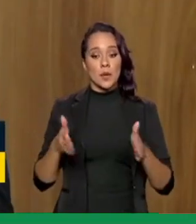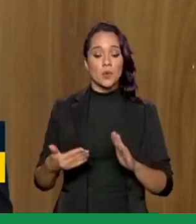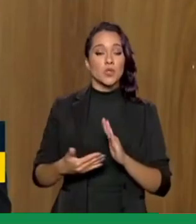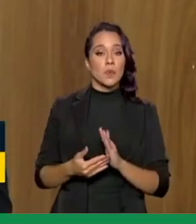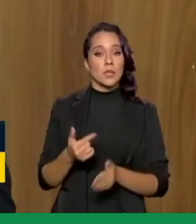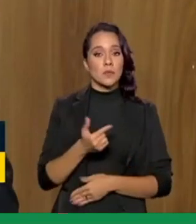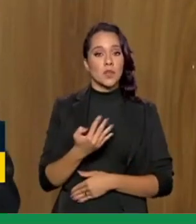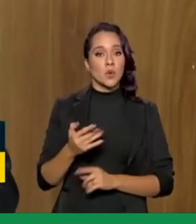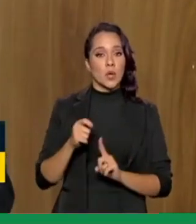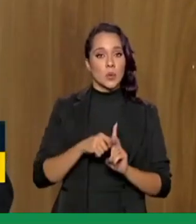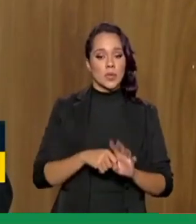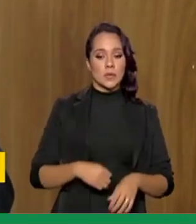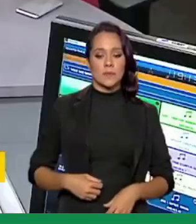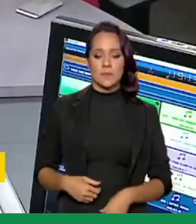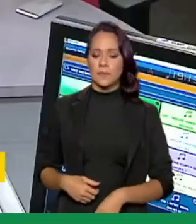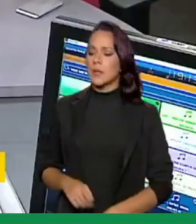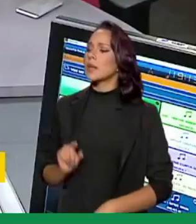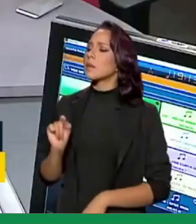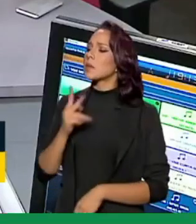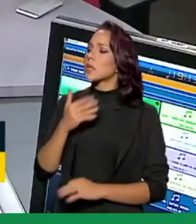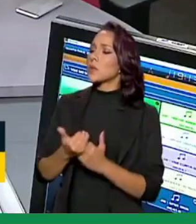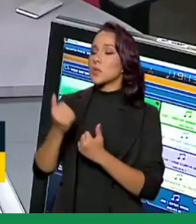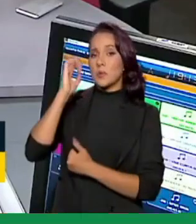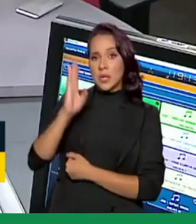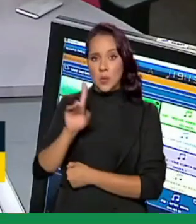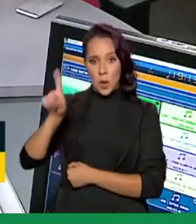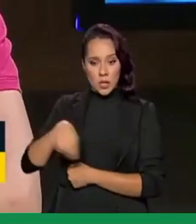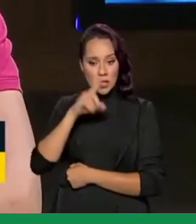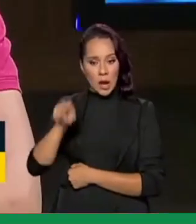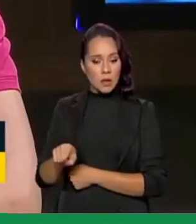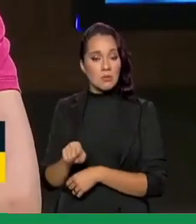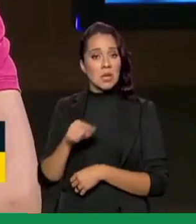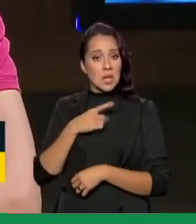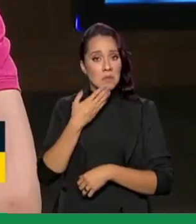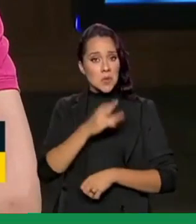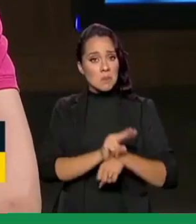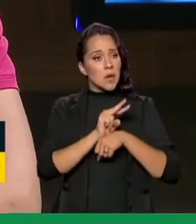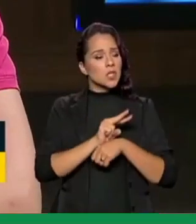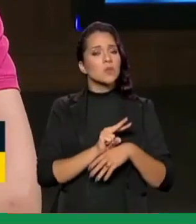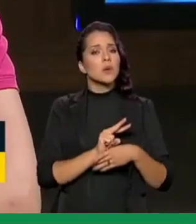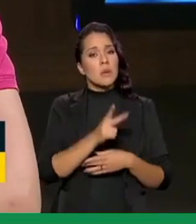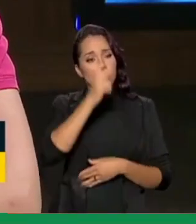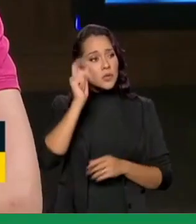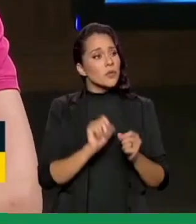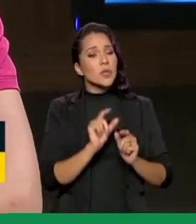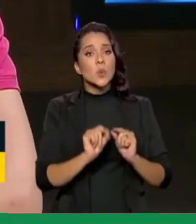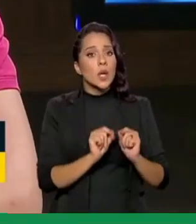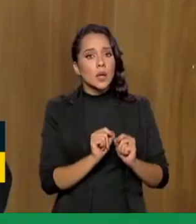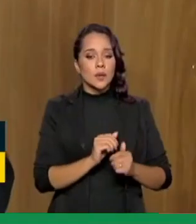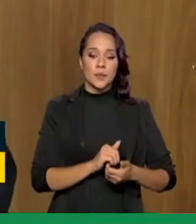24 meses. Agora, ministro, quem tiver o Auxílio Brasil cancelado e tiver feito um empréstimo o que essa pessoa deve fazer?